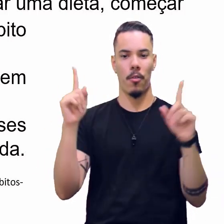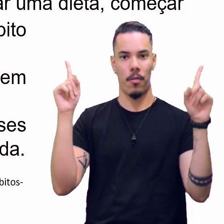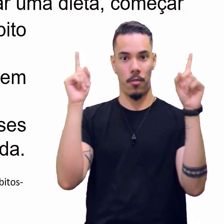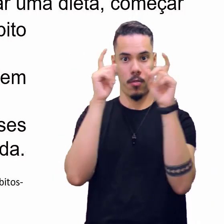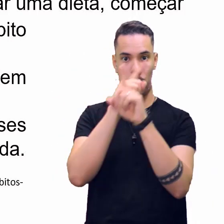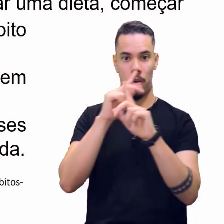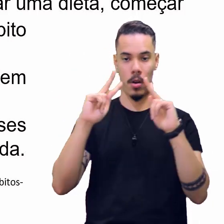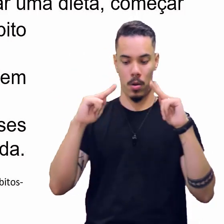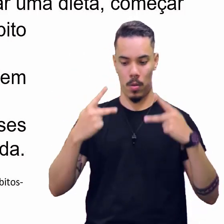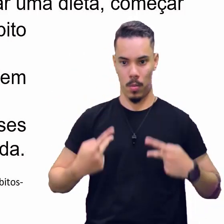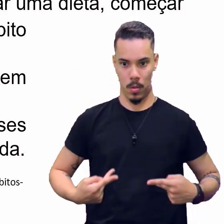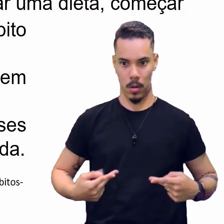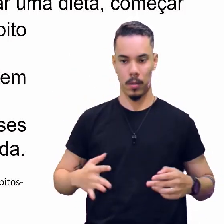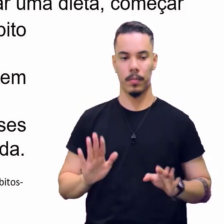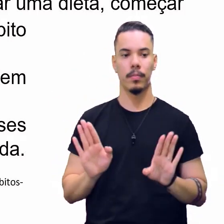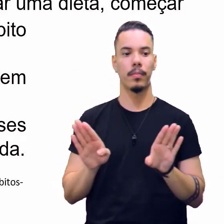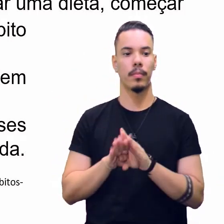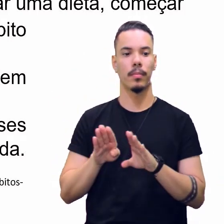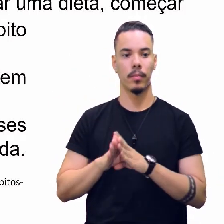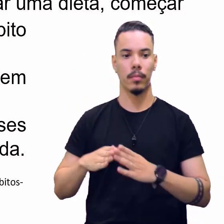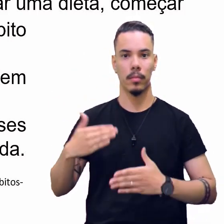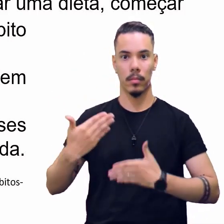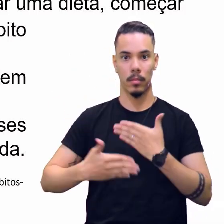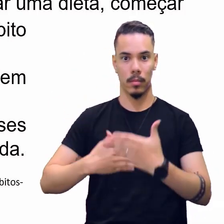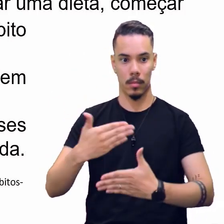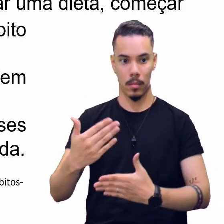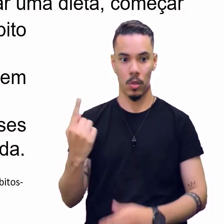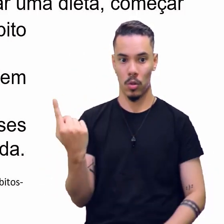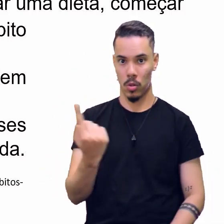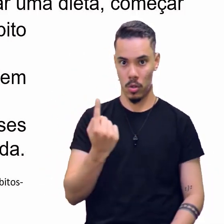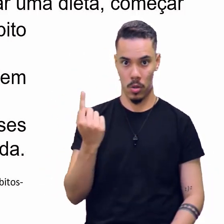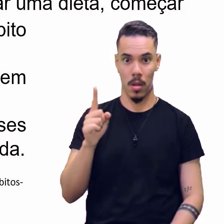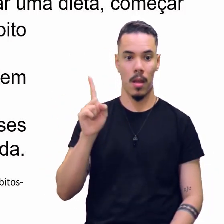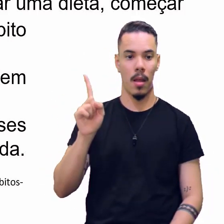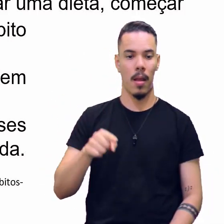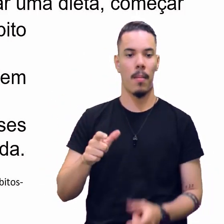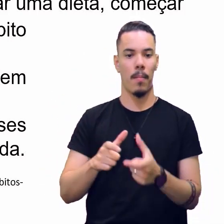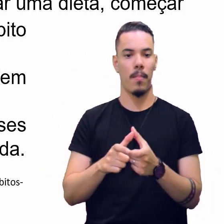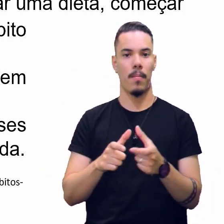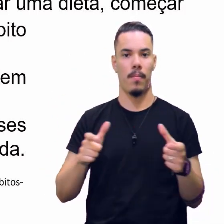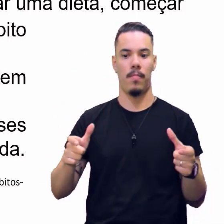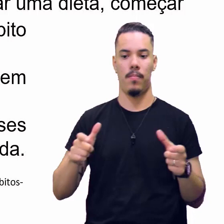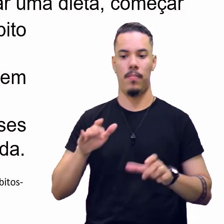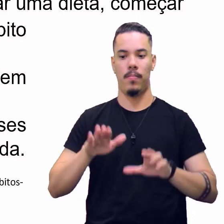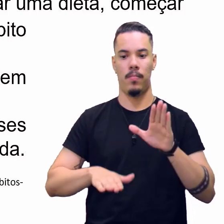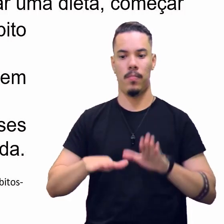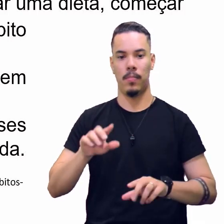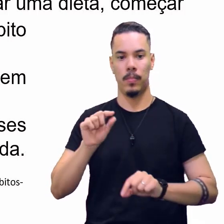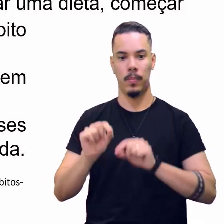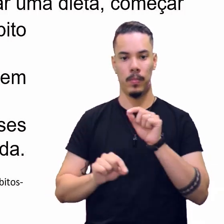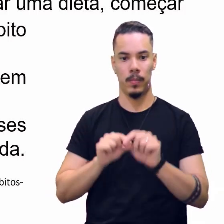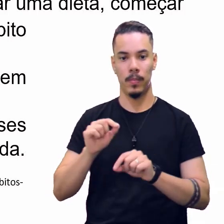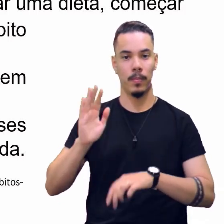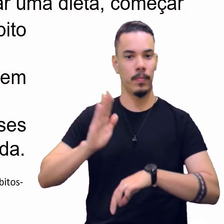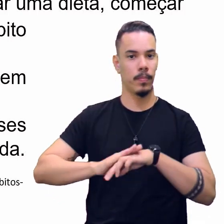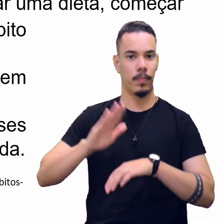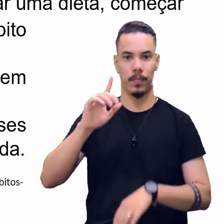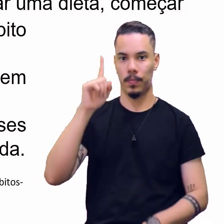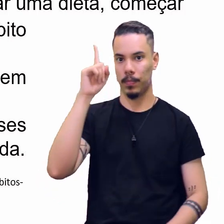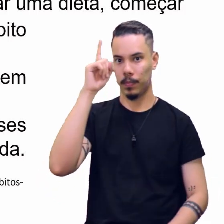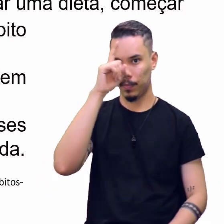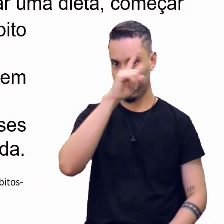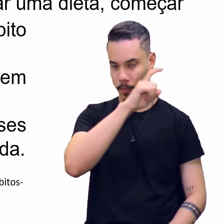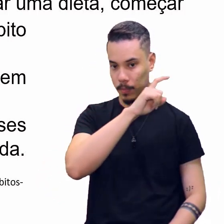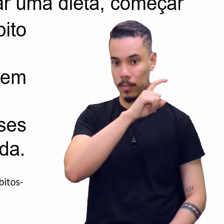E passar por isso sozinho é, na maioria das vezes, ainda mais difícil.